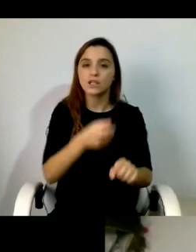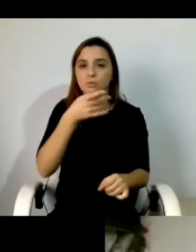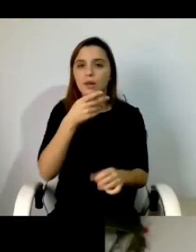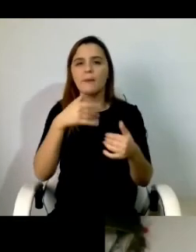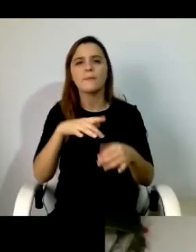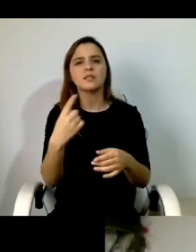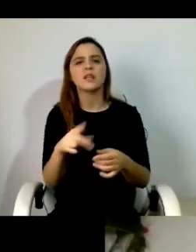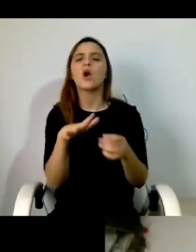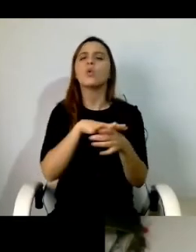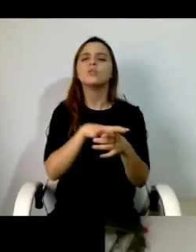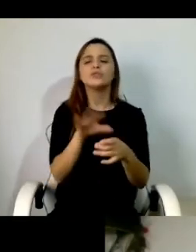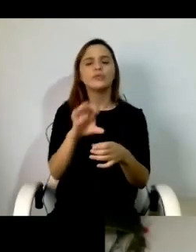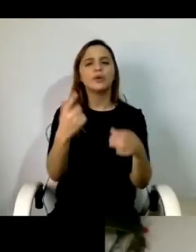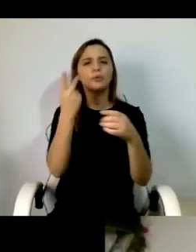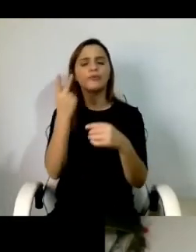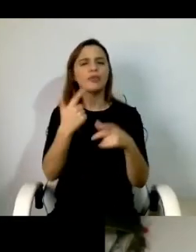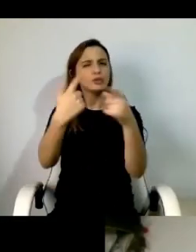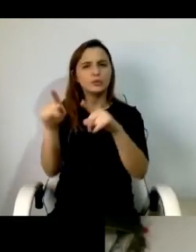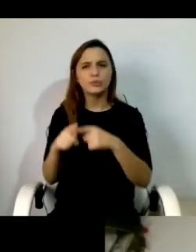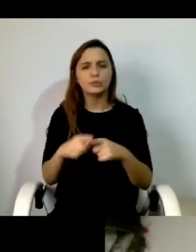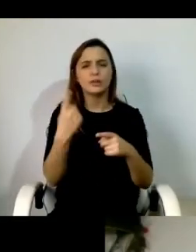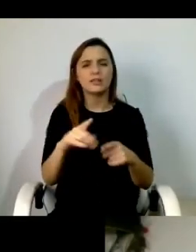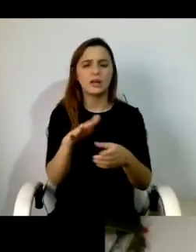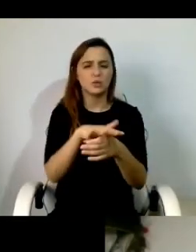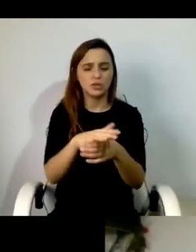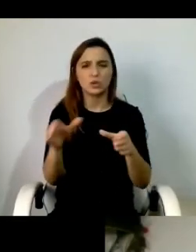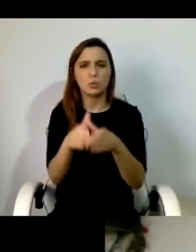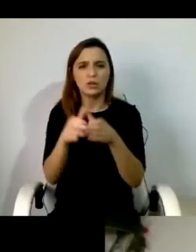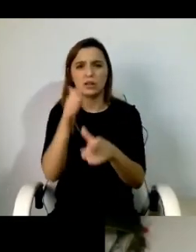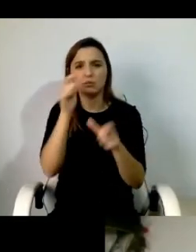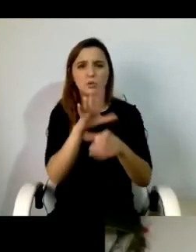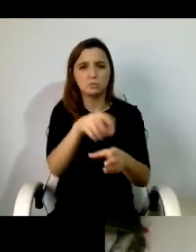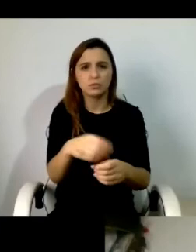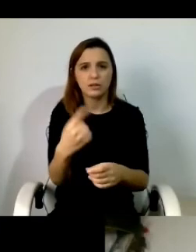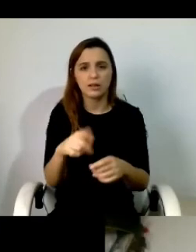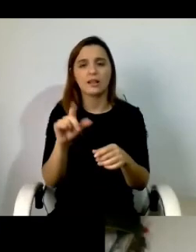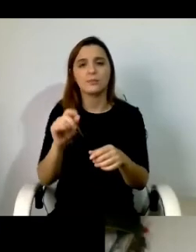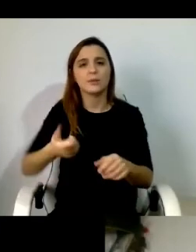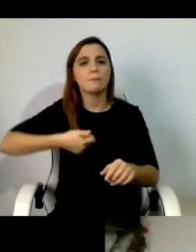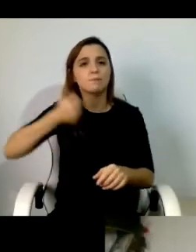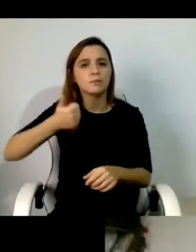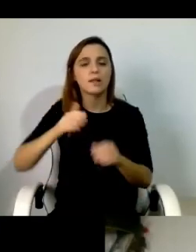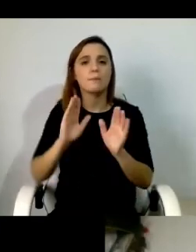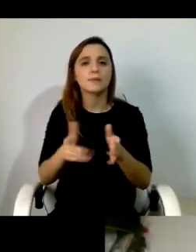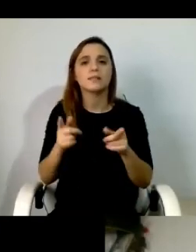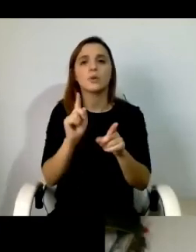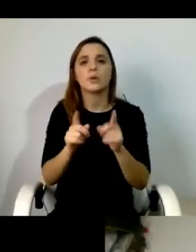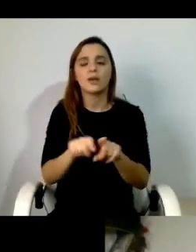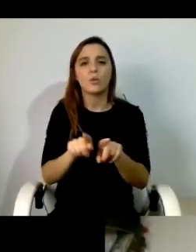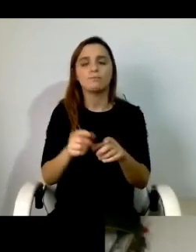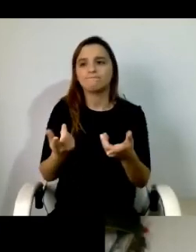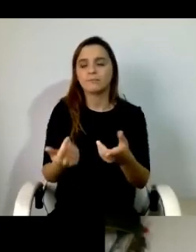contextos digamos comunitários em que as pessoas estão inseridas e sobretudo é preciso digamos uma criatividade muito grande